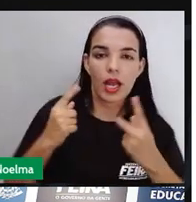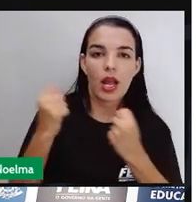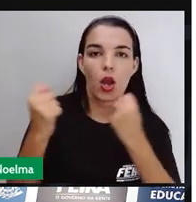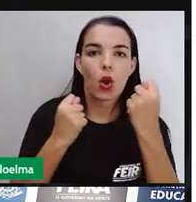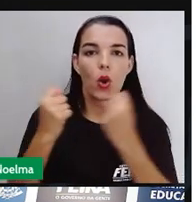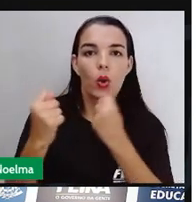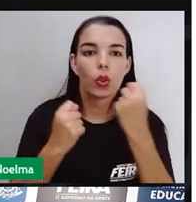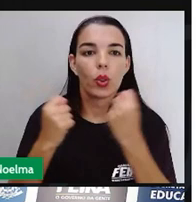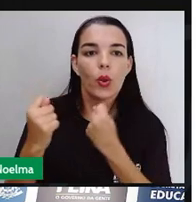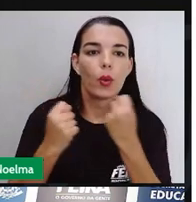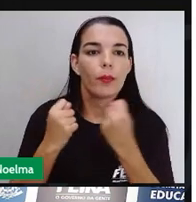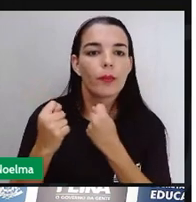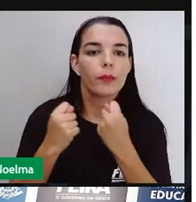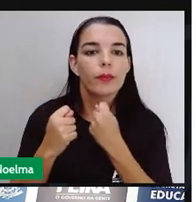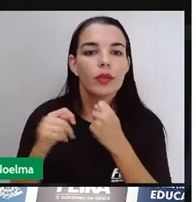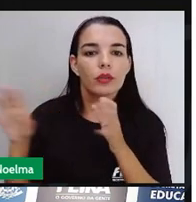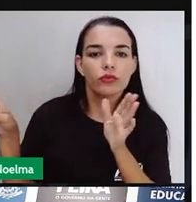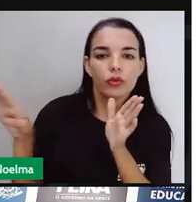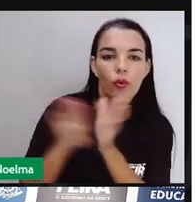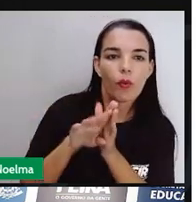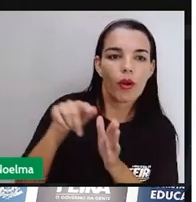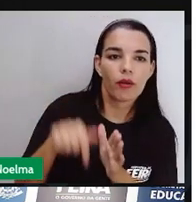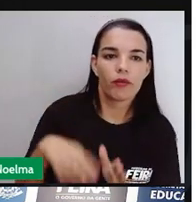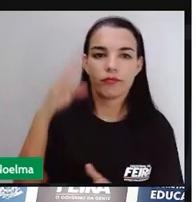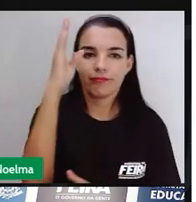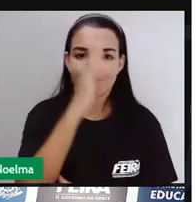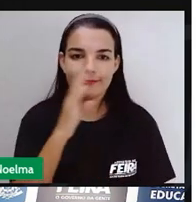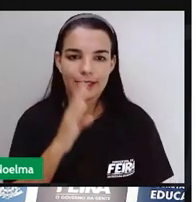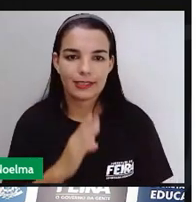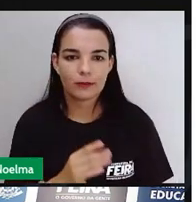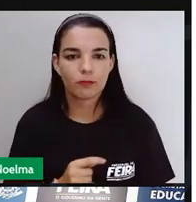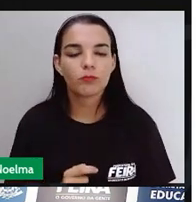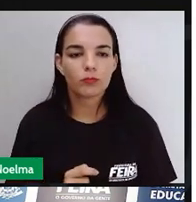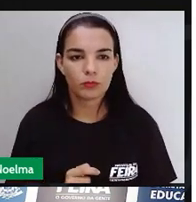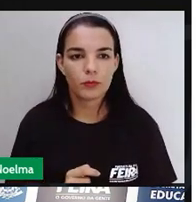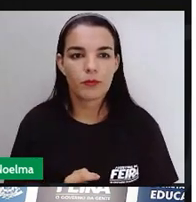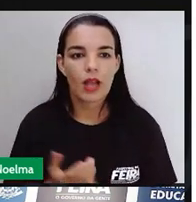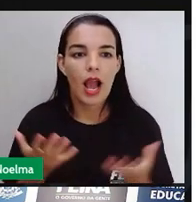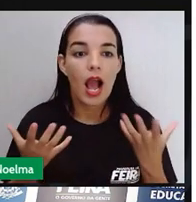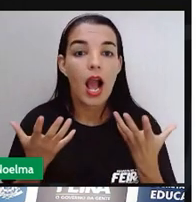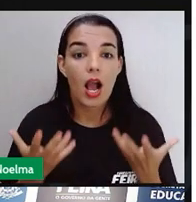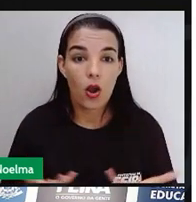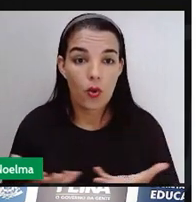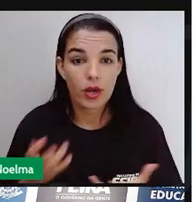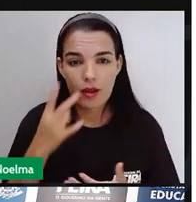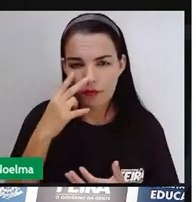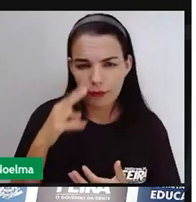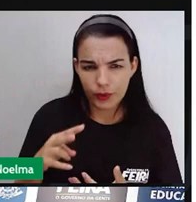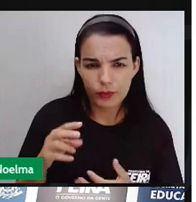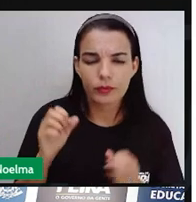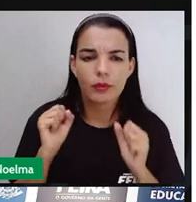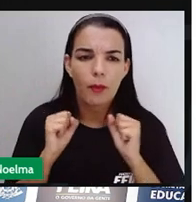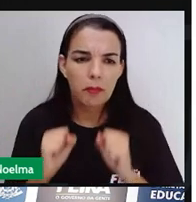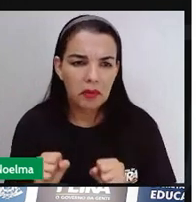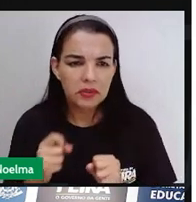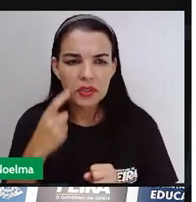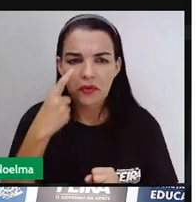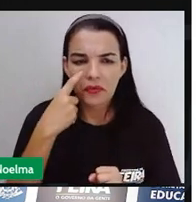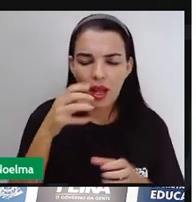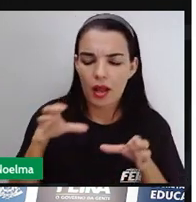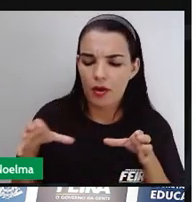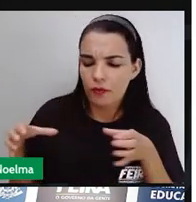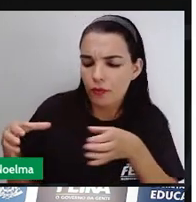também adentraram o território brasileiro. Nós vamos consolidar agora o que nós aprendemos sobre a